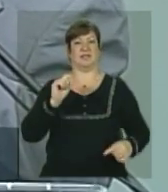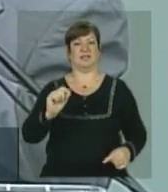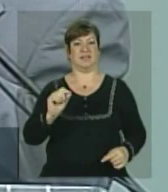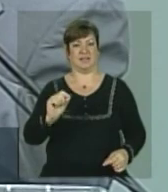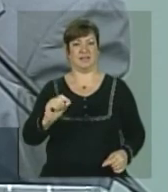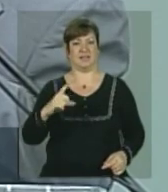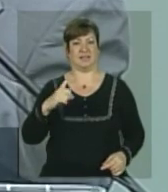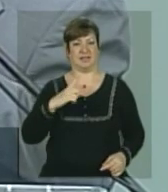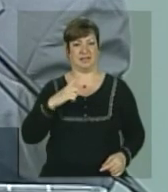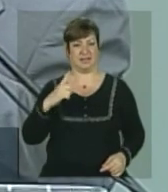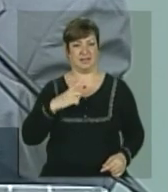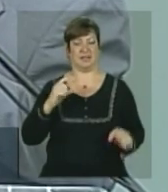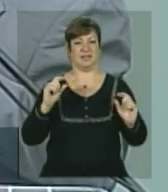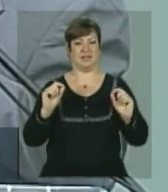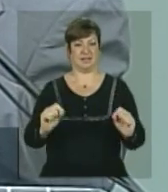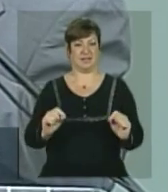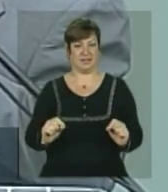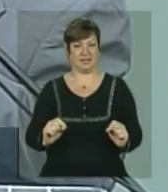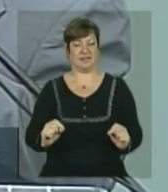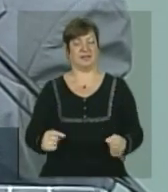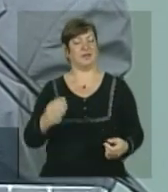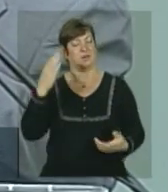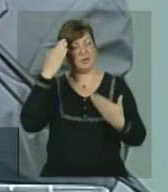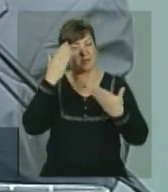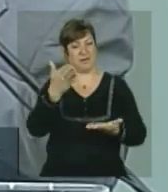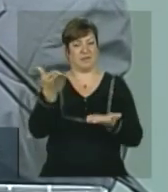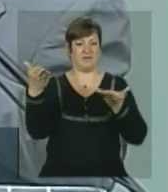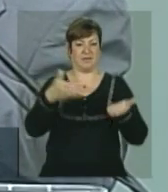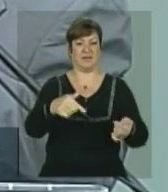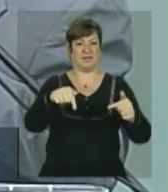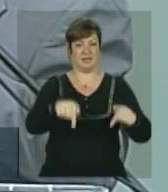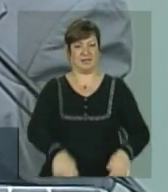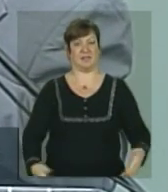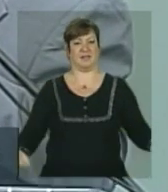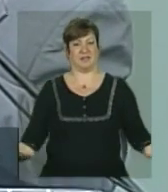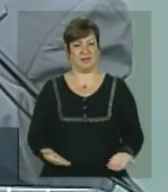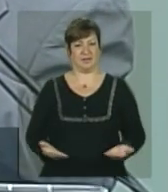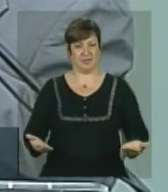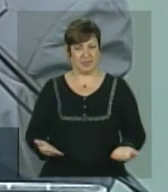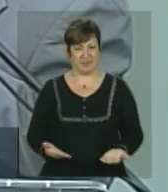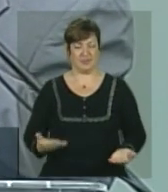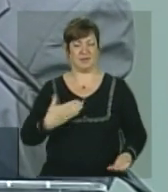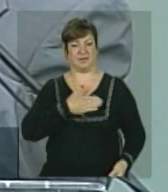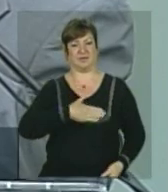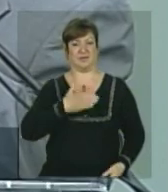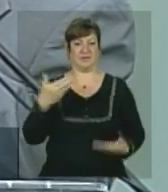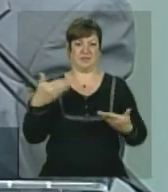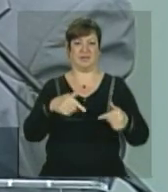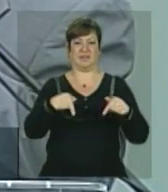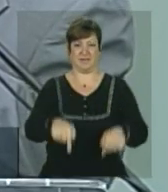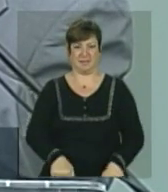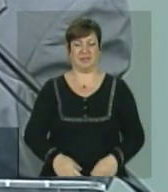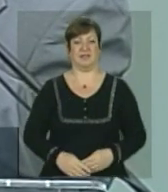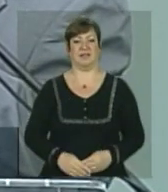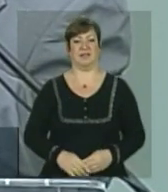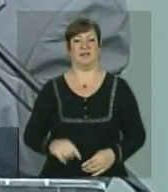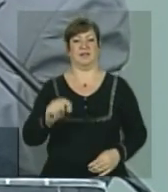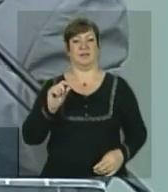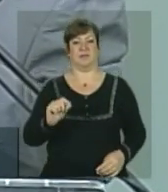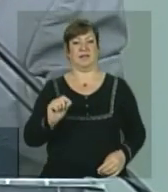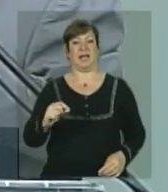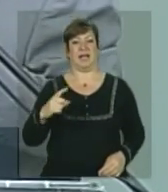Deputada, quero agradecer a sua presença, de estar realmente neste momento conosco, nos prestigiando. Quero cumprimentar meu amigo,